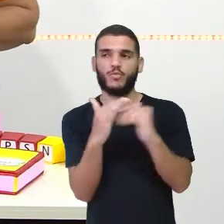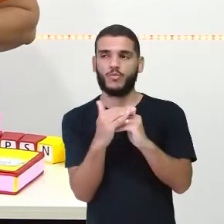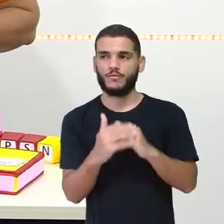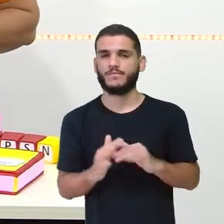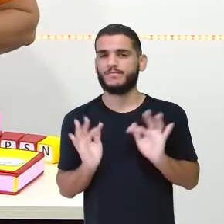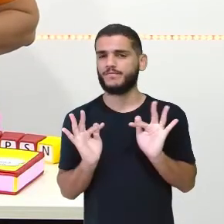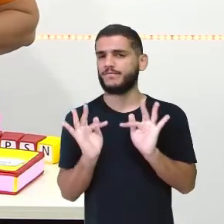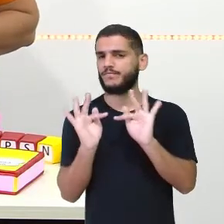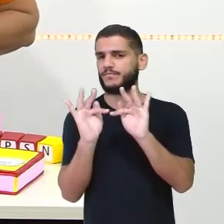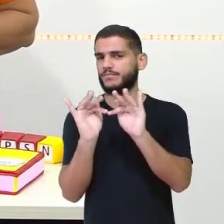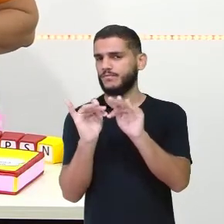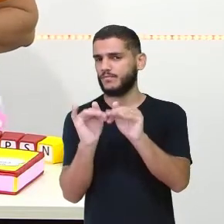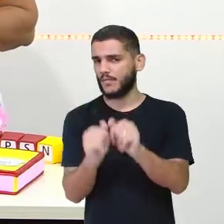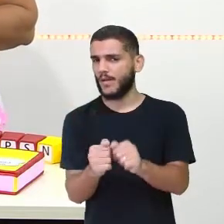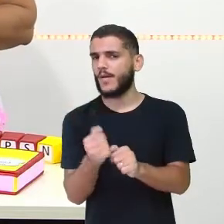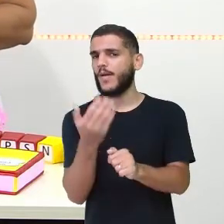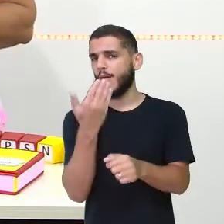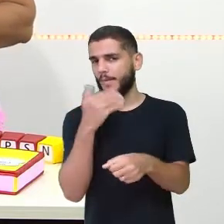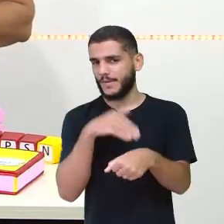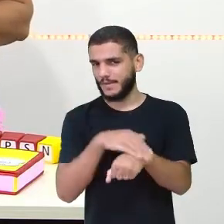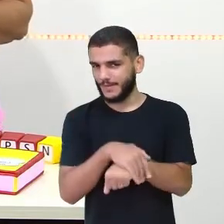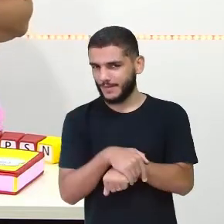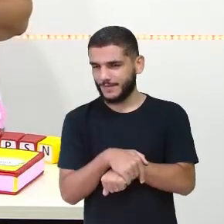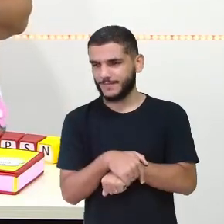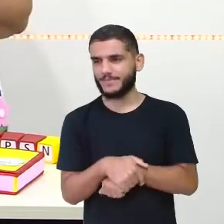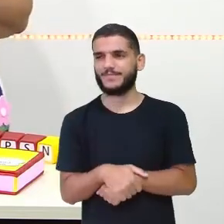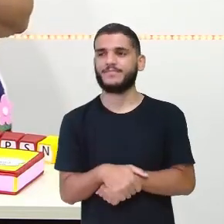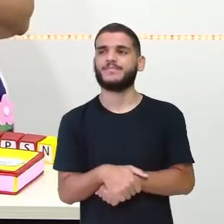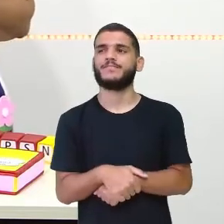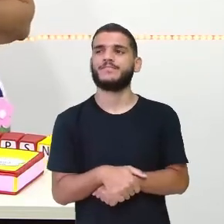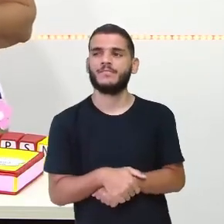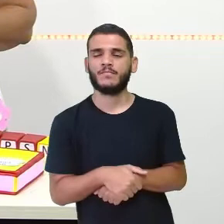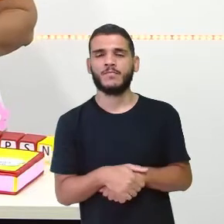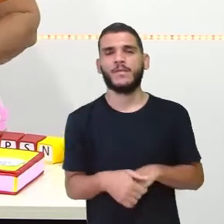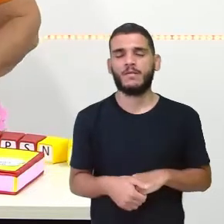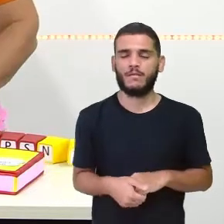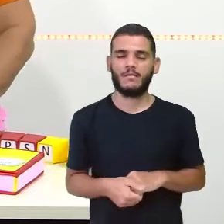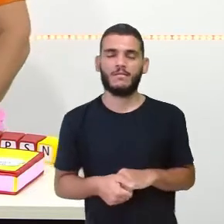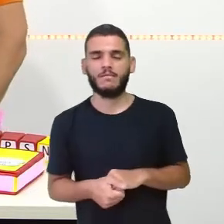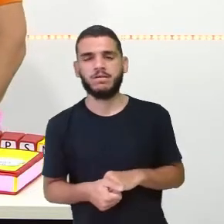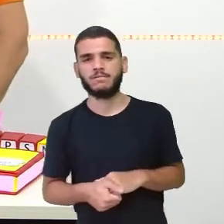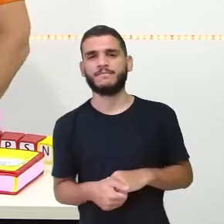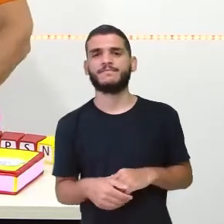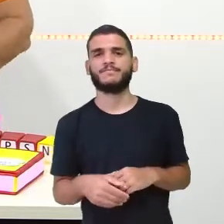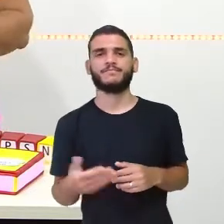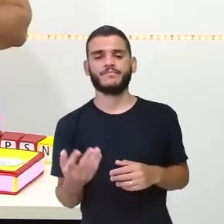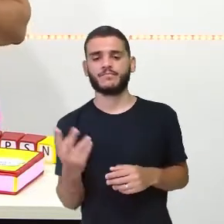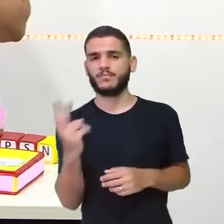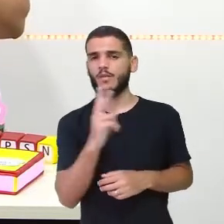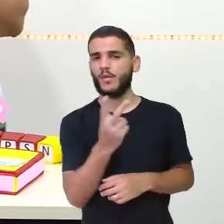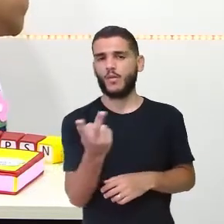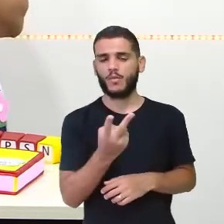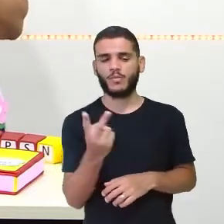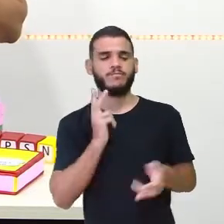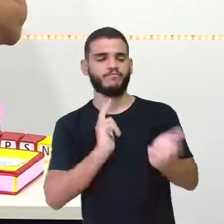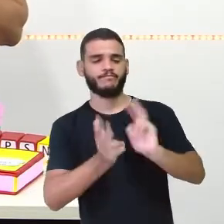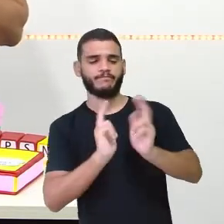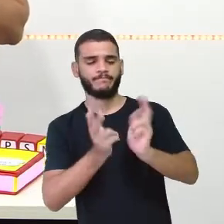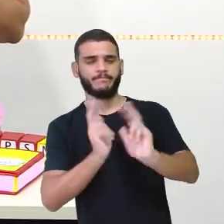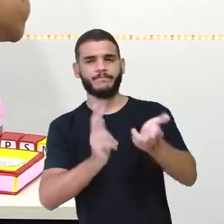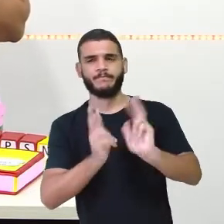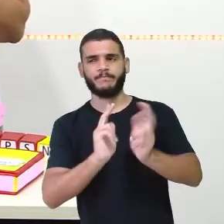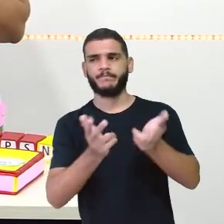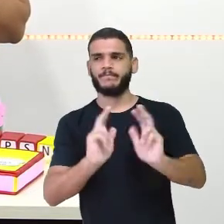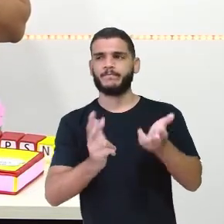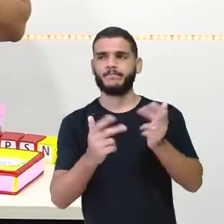terminou o jantar, quando terminou o tucano conversou com a raposa. E aí,